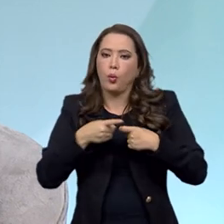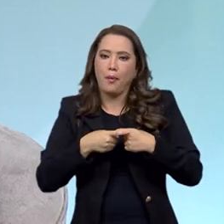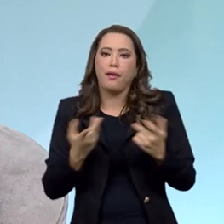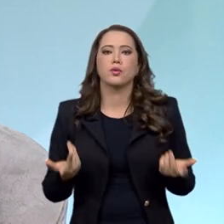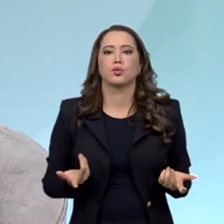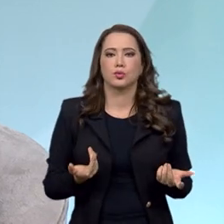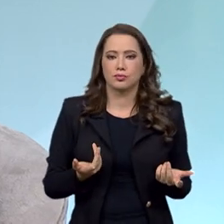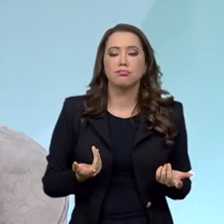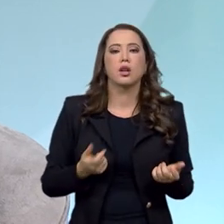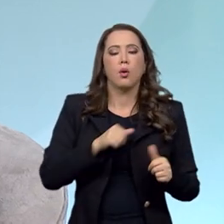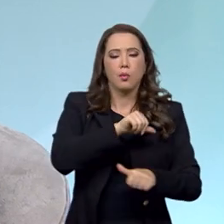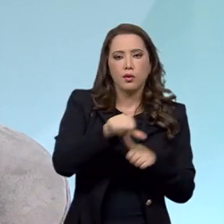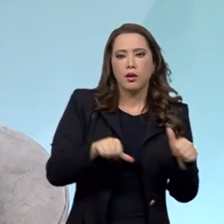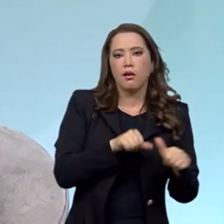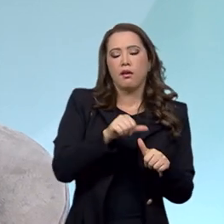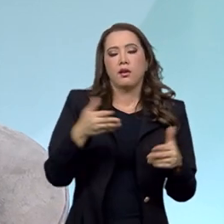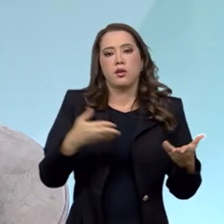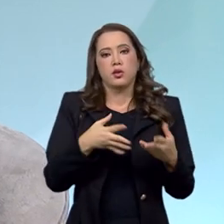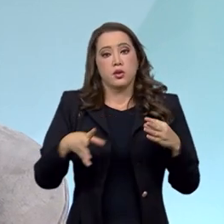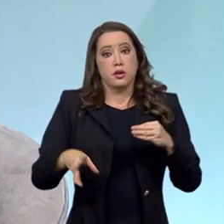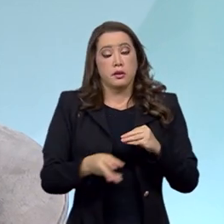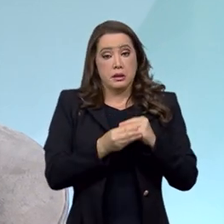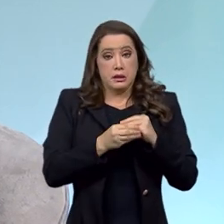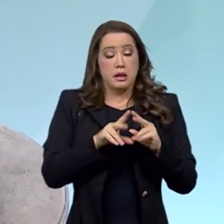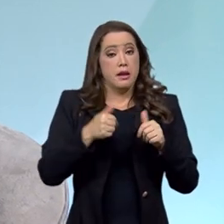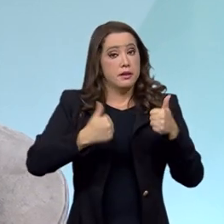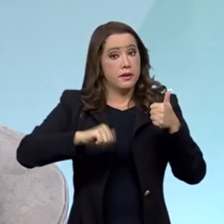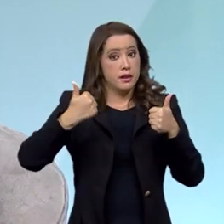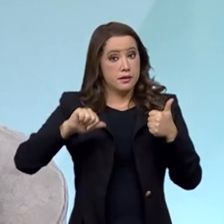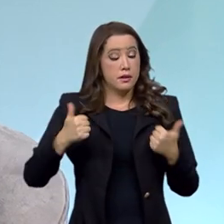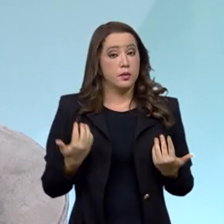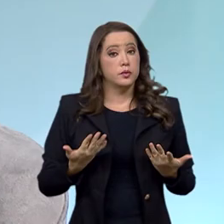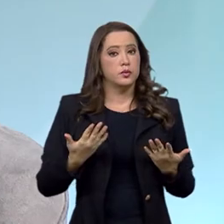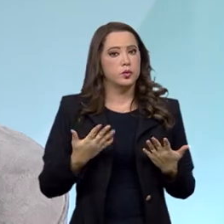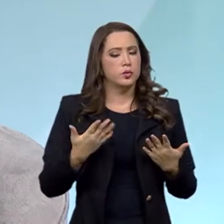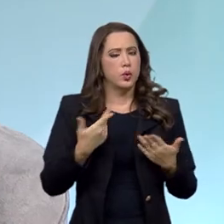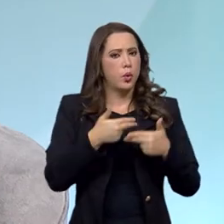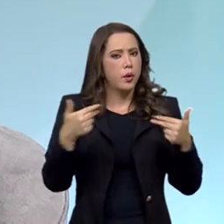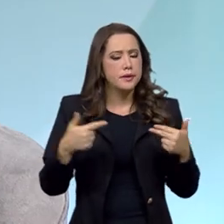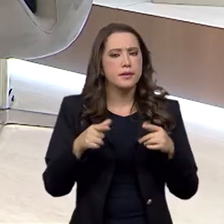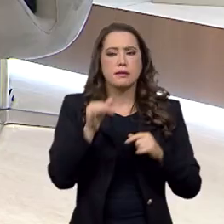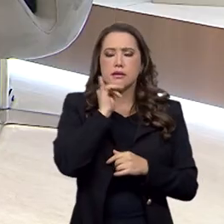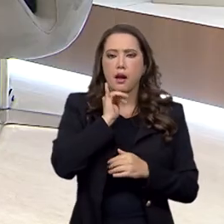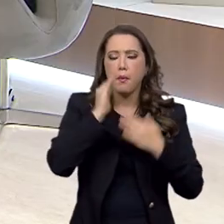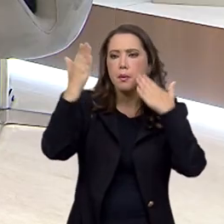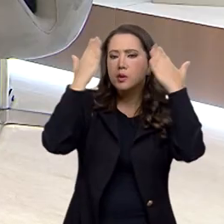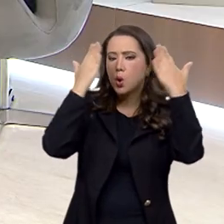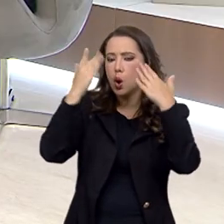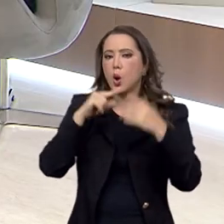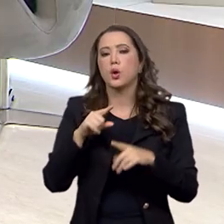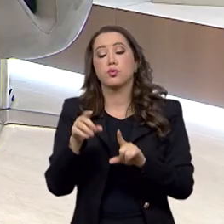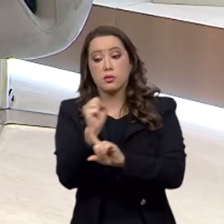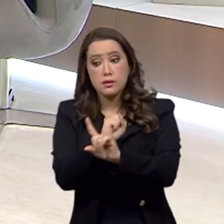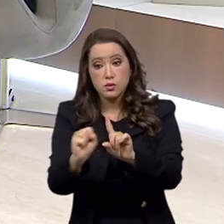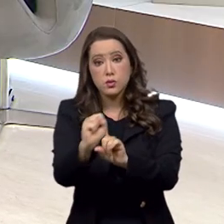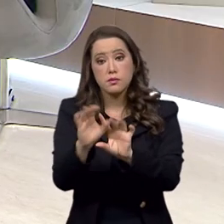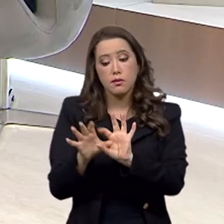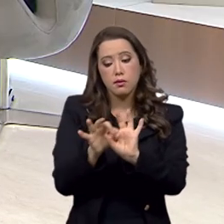mudar esse conceito e agregar a essa avaliação elementos psicológicos e elementos sociais.